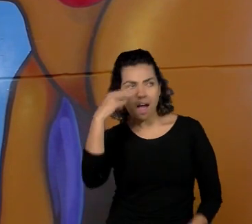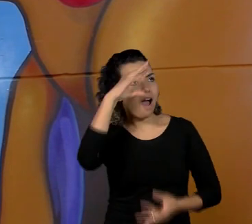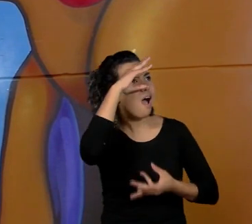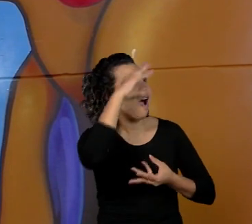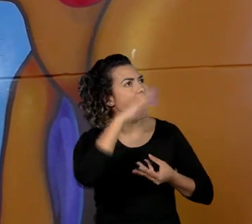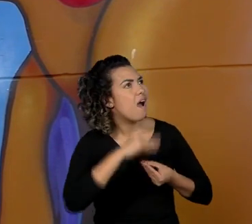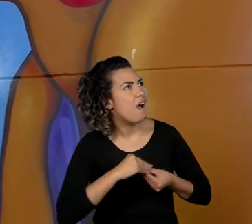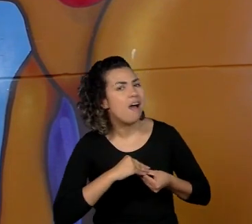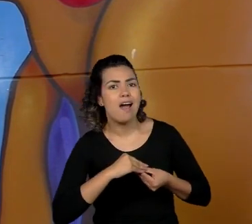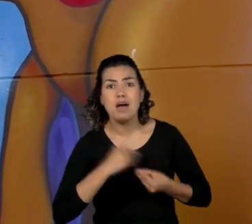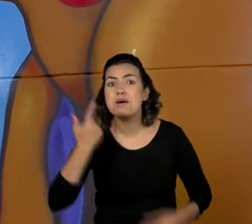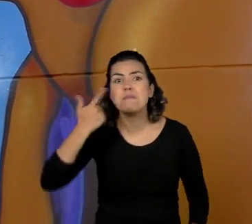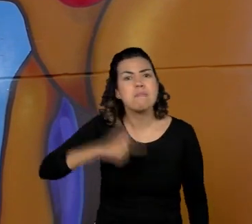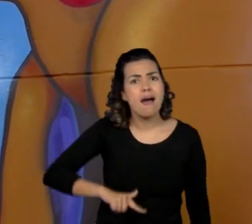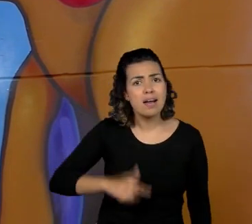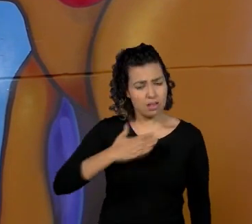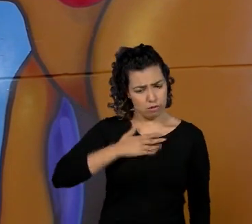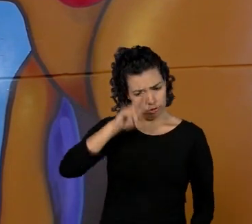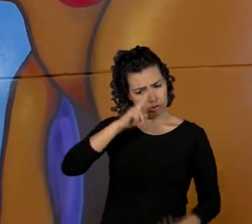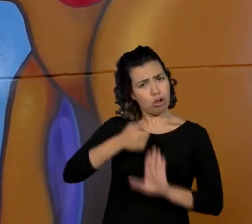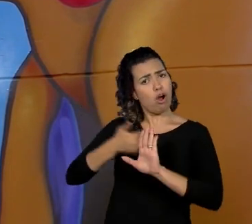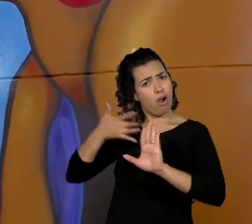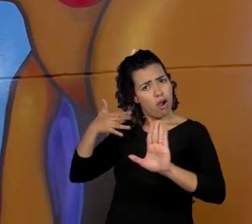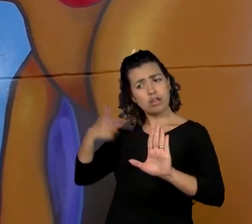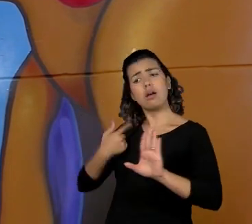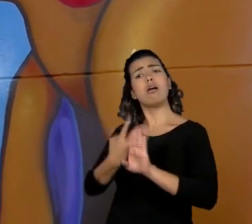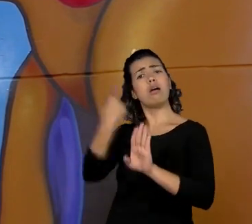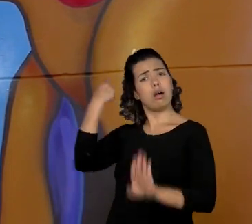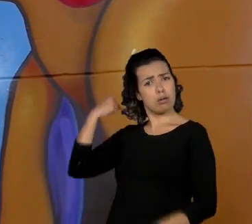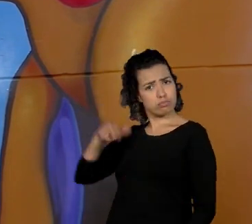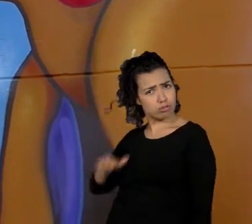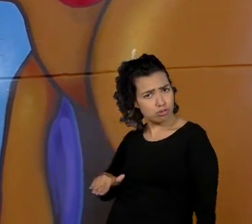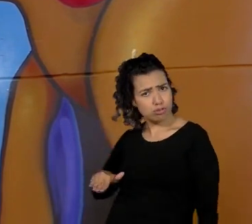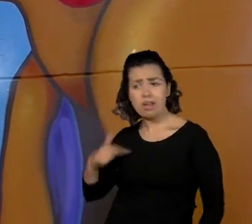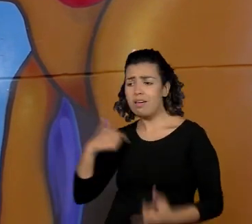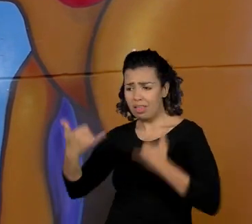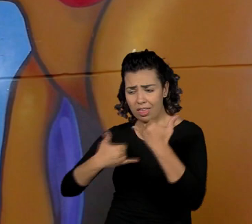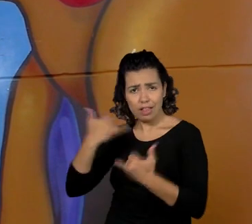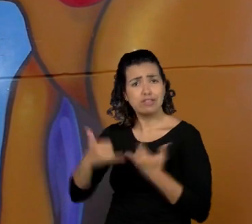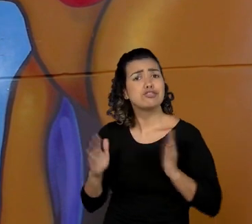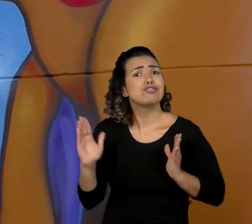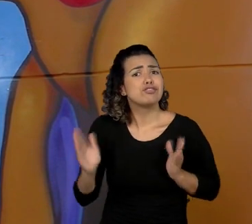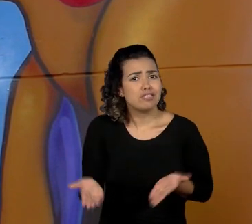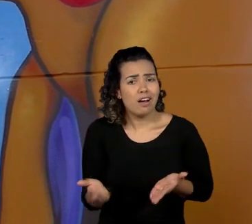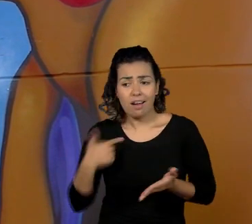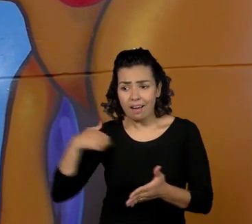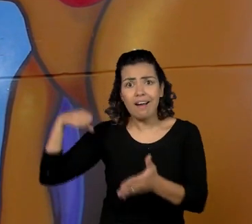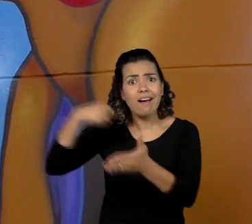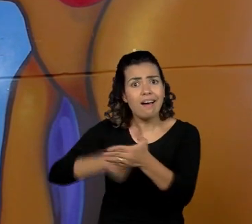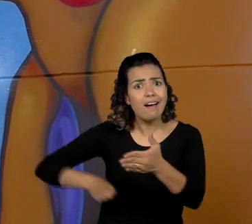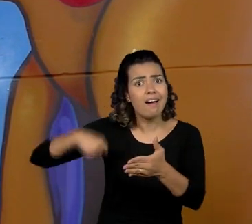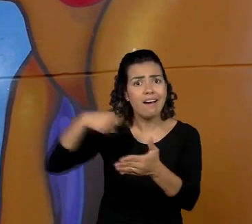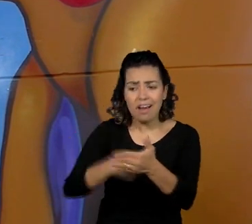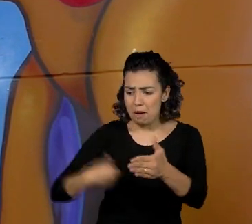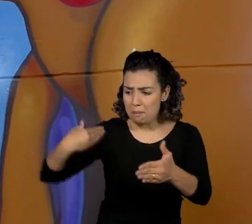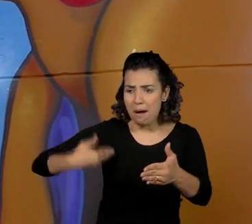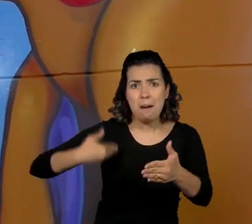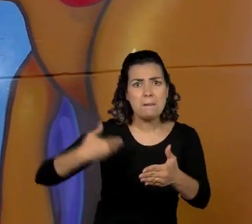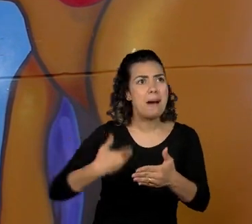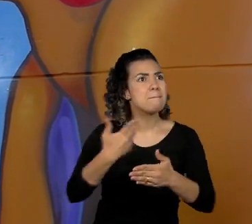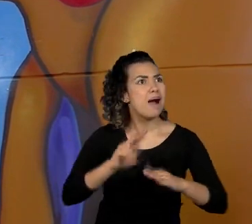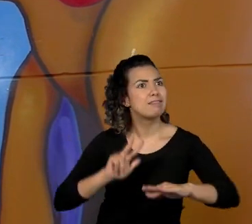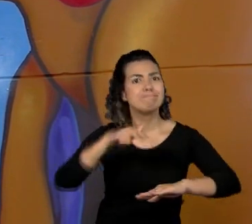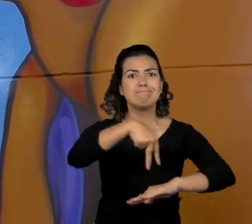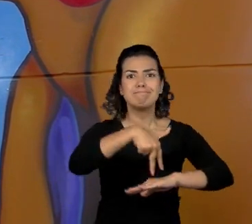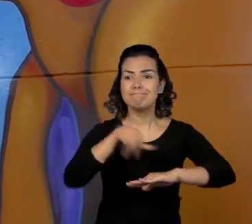também saberem que a gente tem um passado, que a gente foi criança, que a gente teve infância, que a gente lutou para estar onde estamos, isso é muito